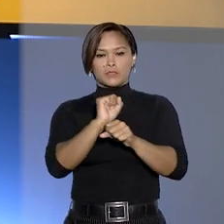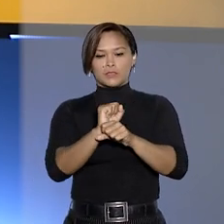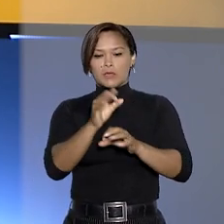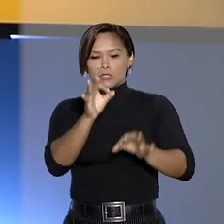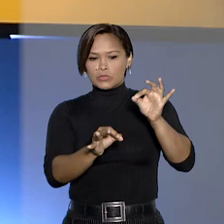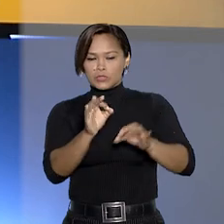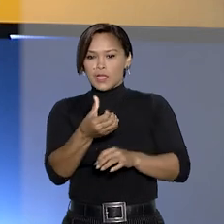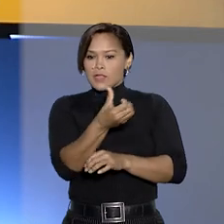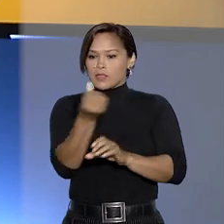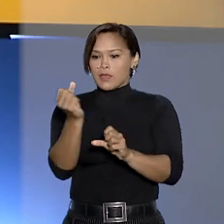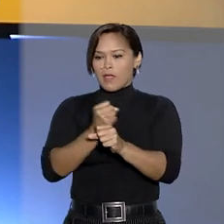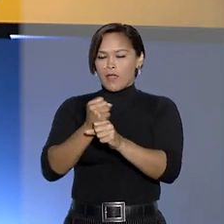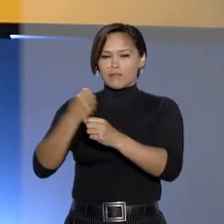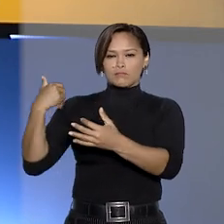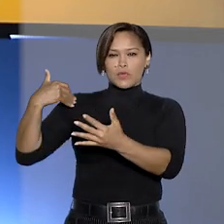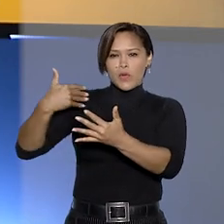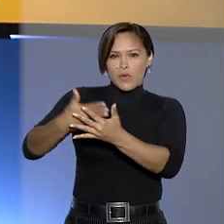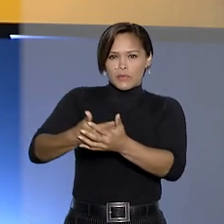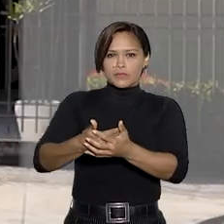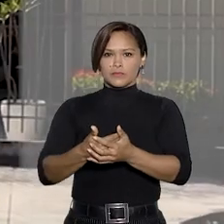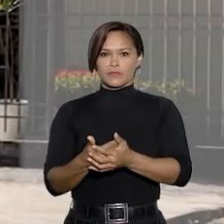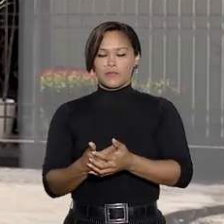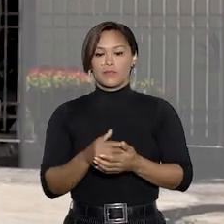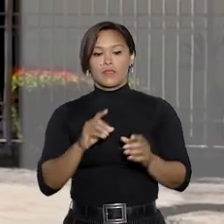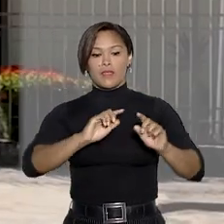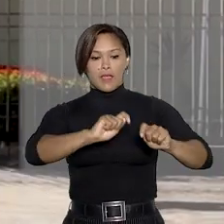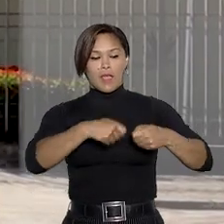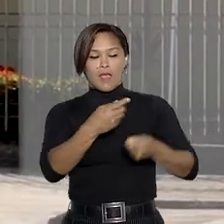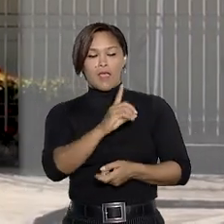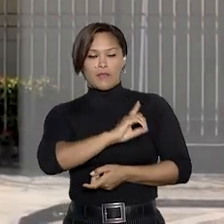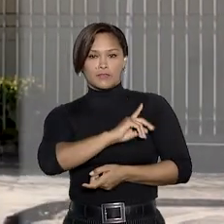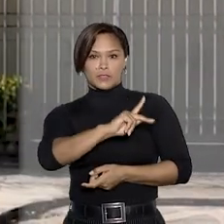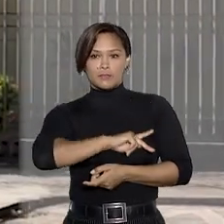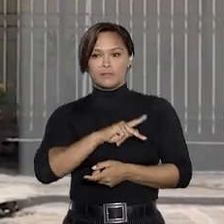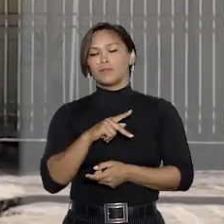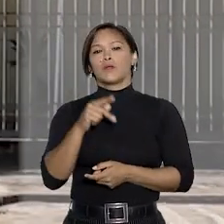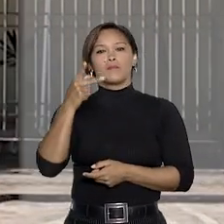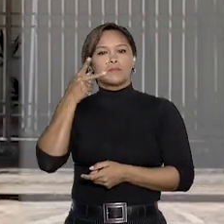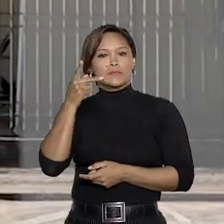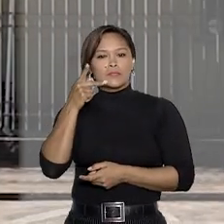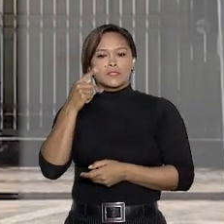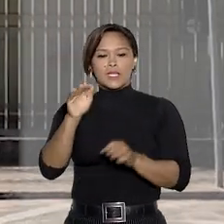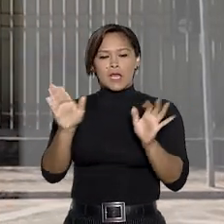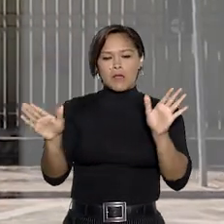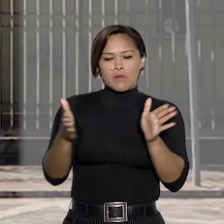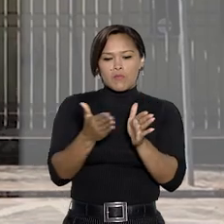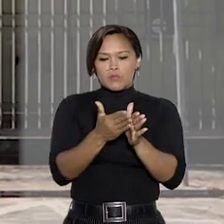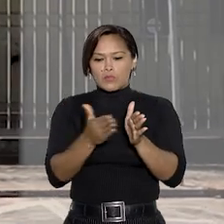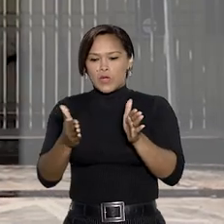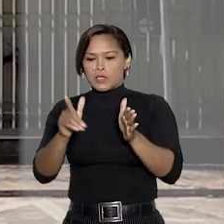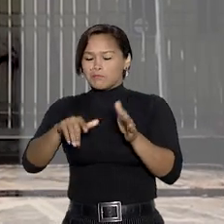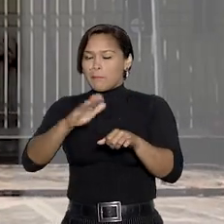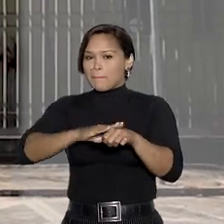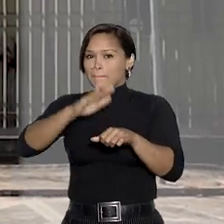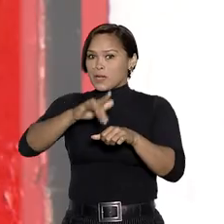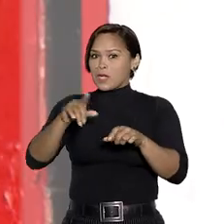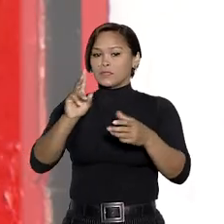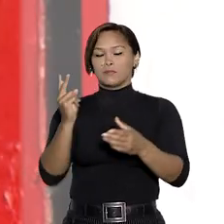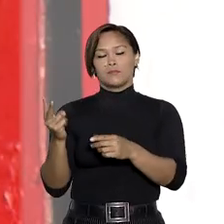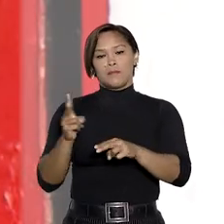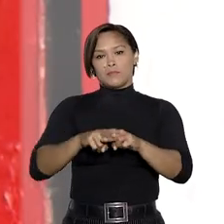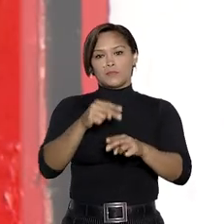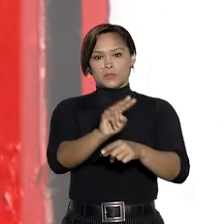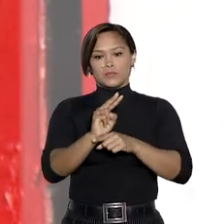aguarda julgamento há seis anos e meio. A Defensoria Pública do Ceará alegou o excesso de prazo da prisão cautelar